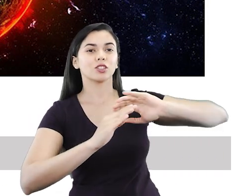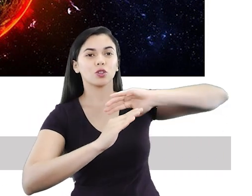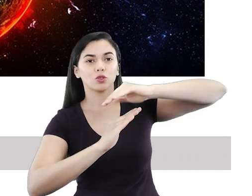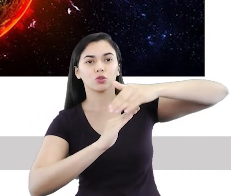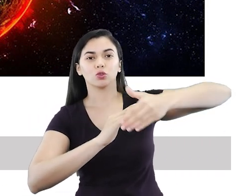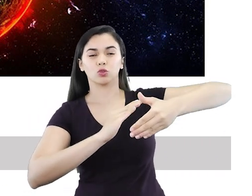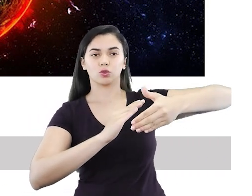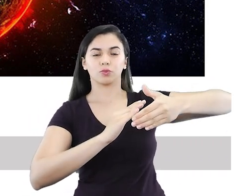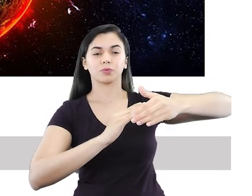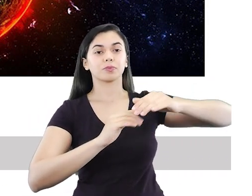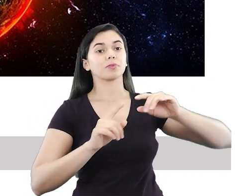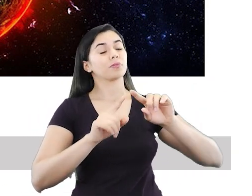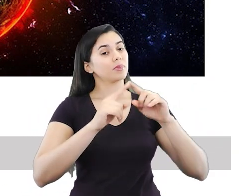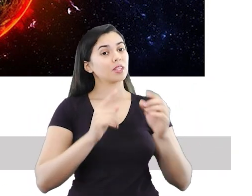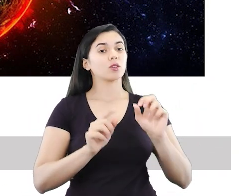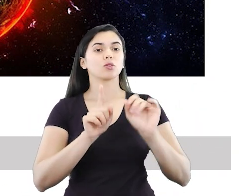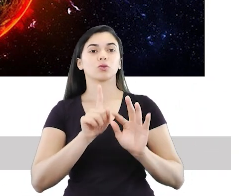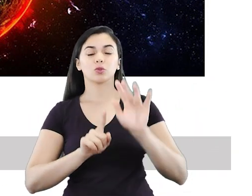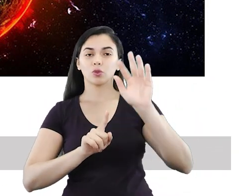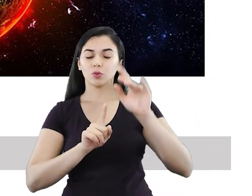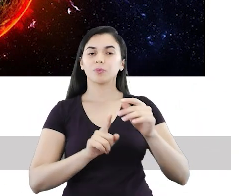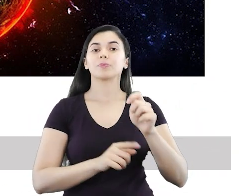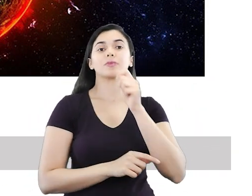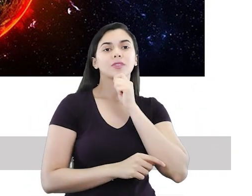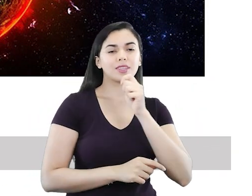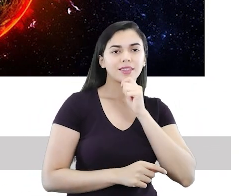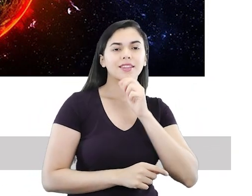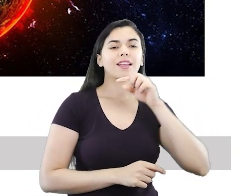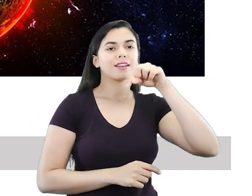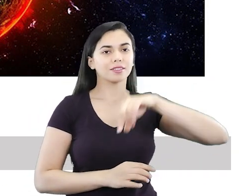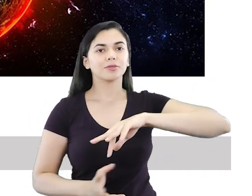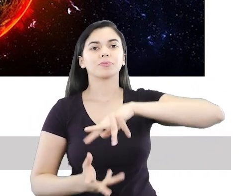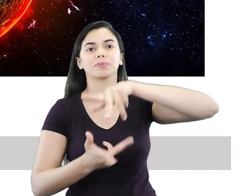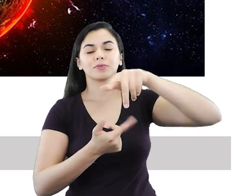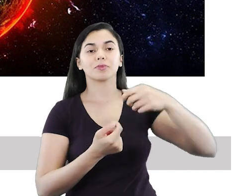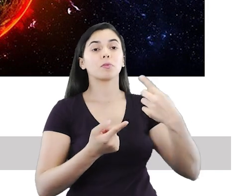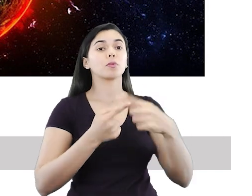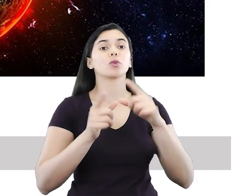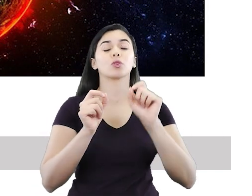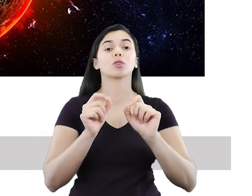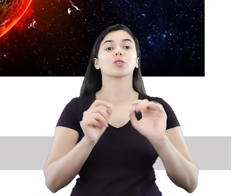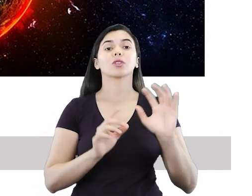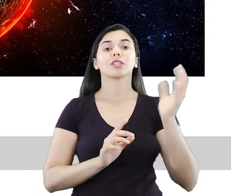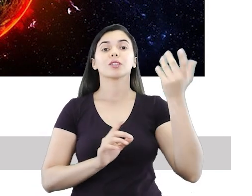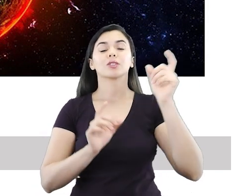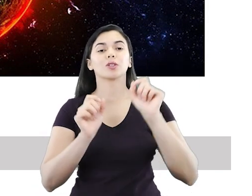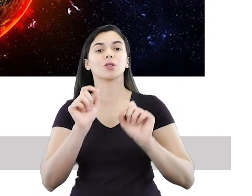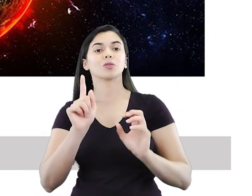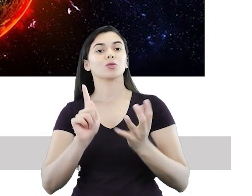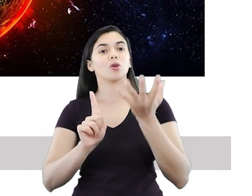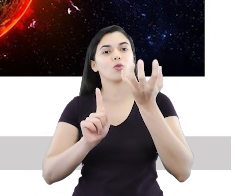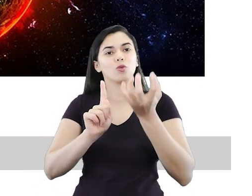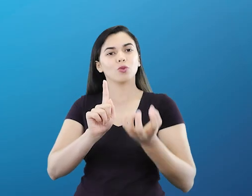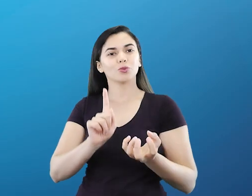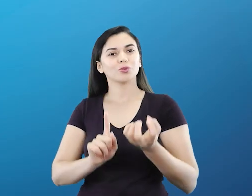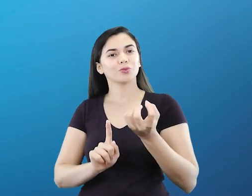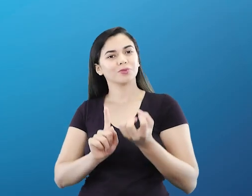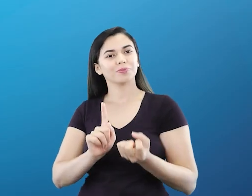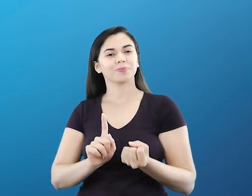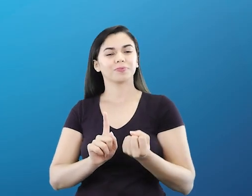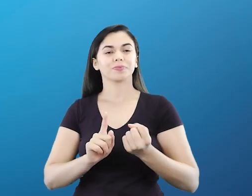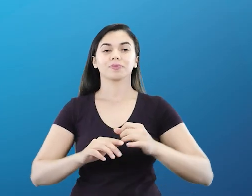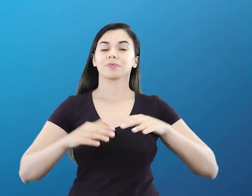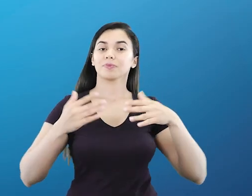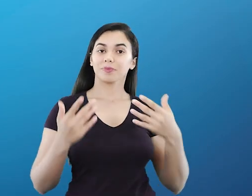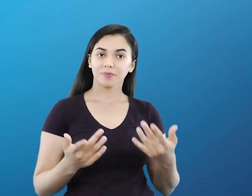mas parte deles ficaram aqui na nossa região. Por isso a presença da atmosfera, devido à gravidade presente no nosso planeta. A